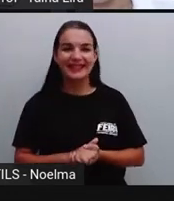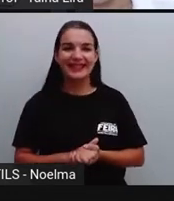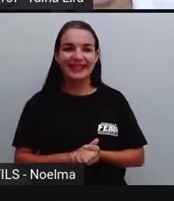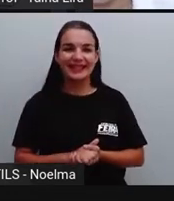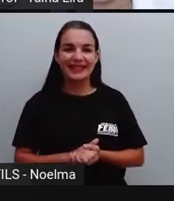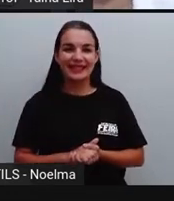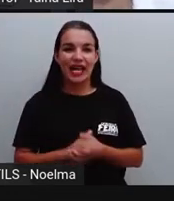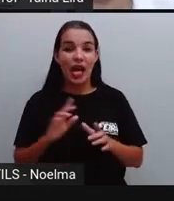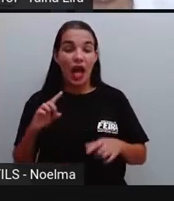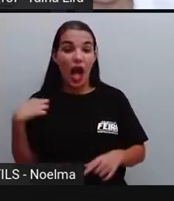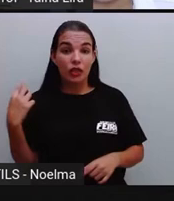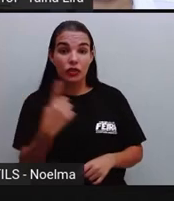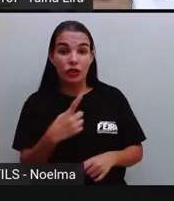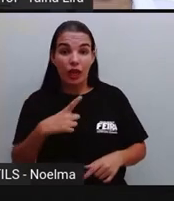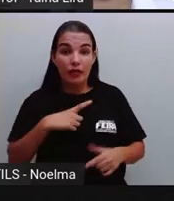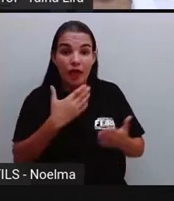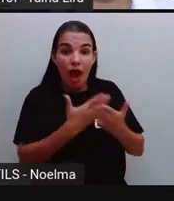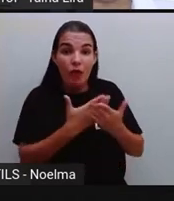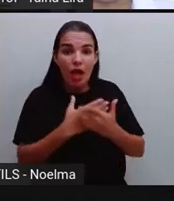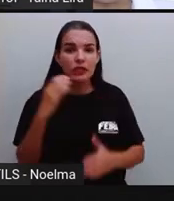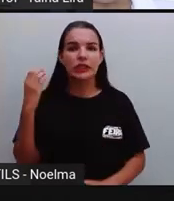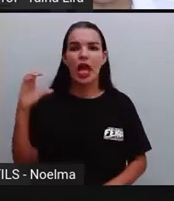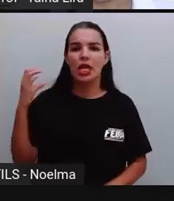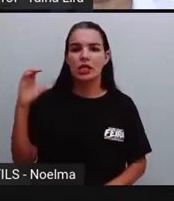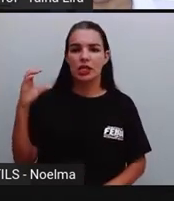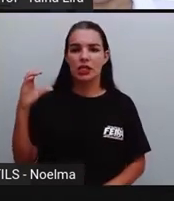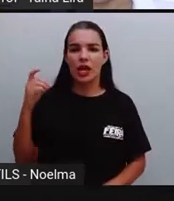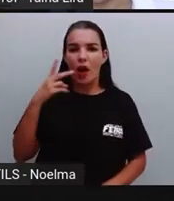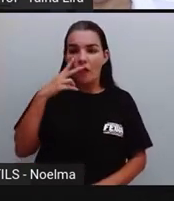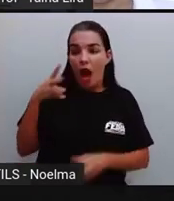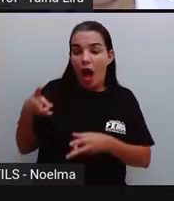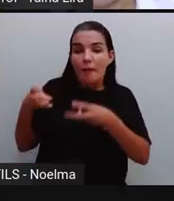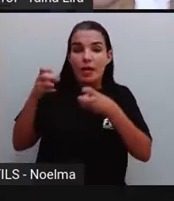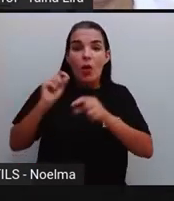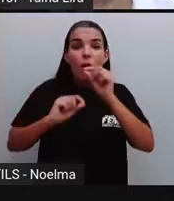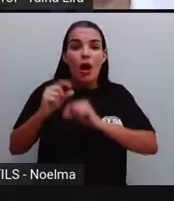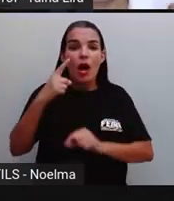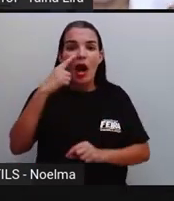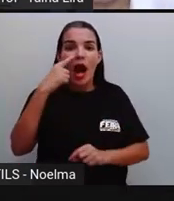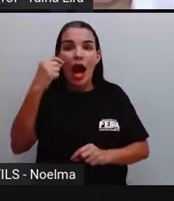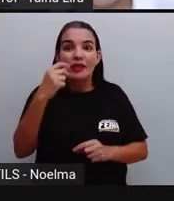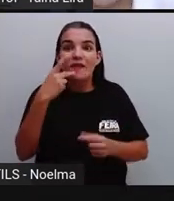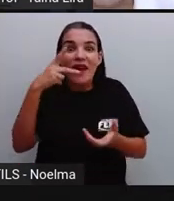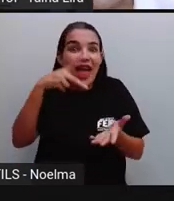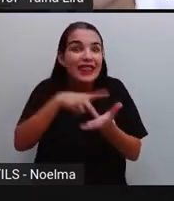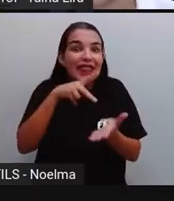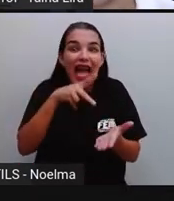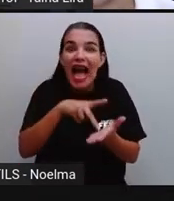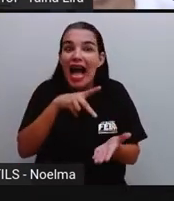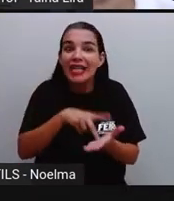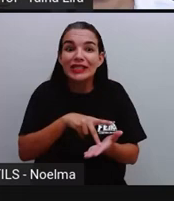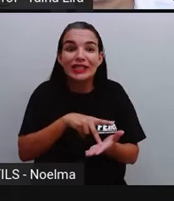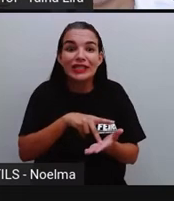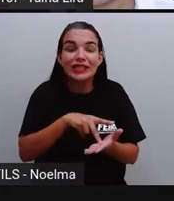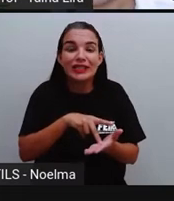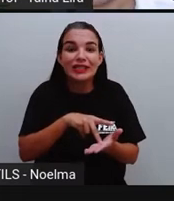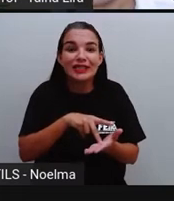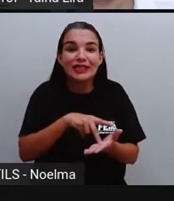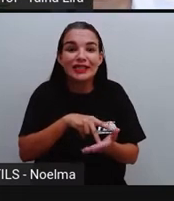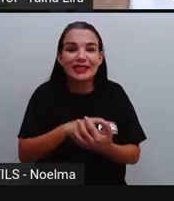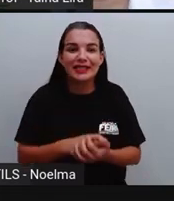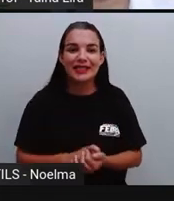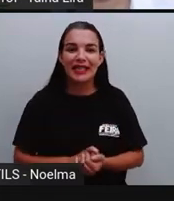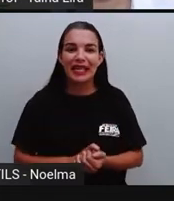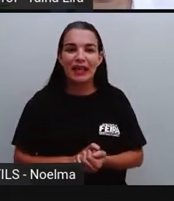Hum... Aí a gente teve aula de ciências e foi observar um rato de verdade. Olha que legal!